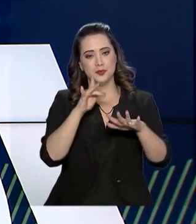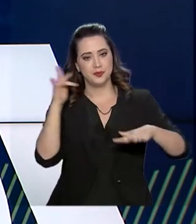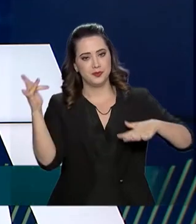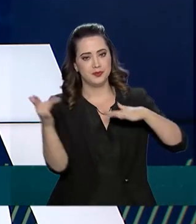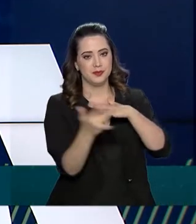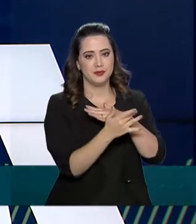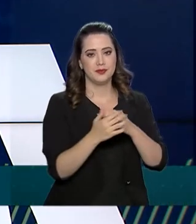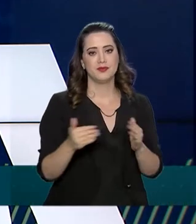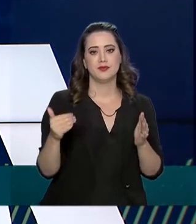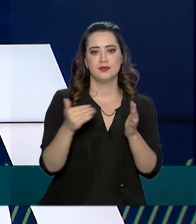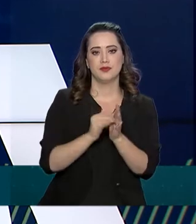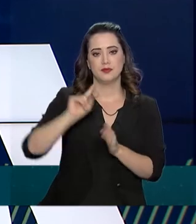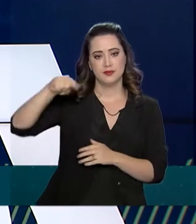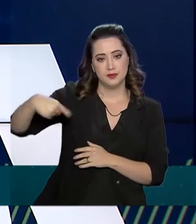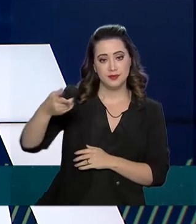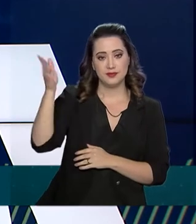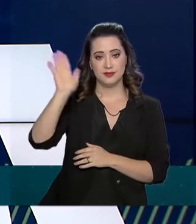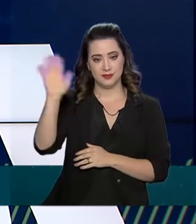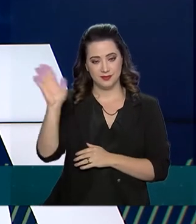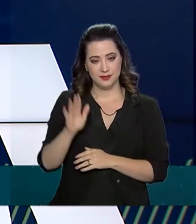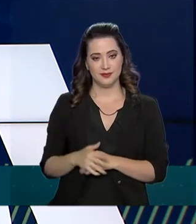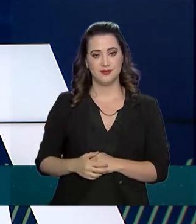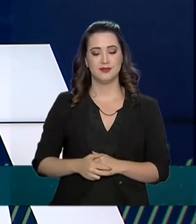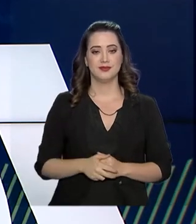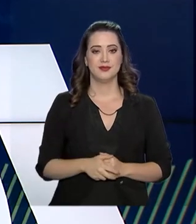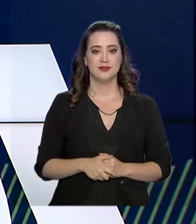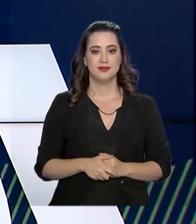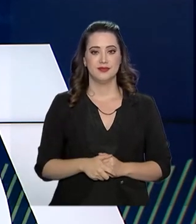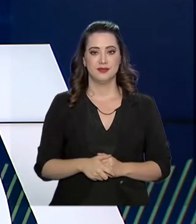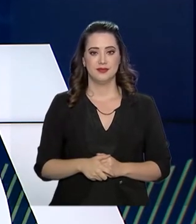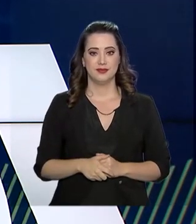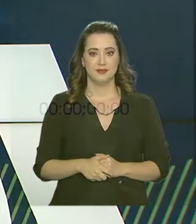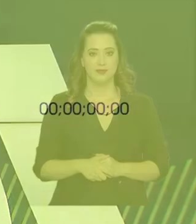nos acompanhando também pelas redes sociais. Até a próxima edição.